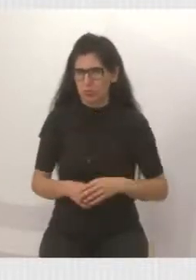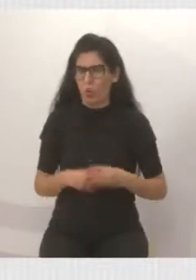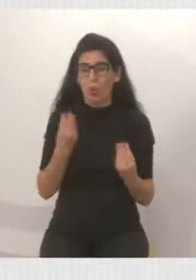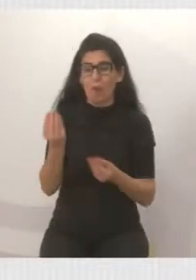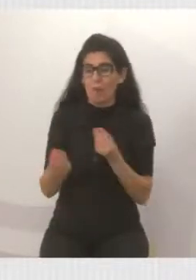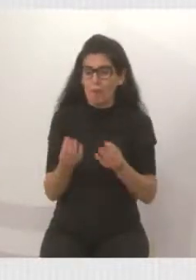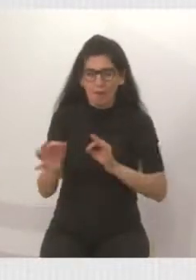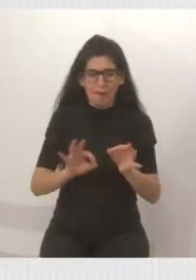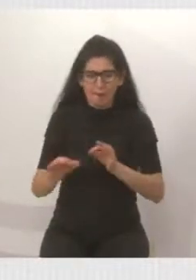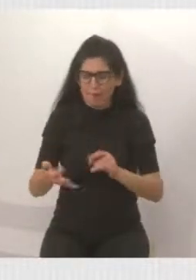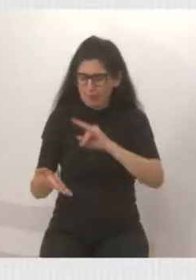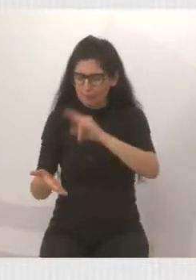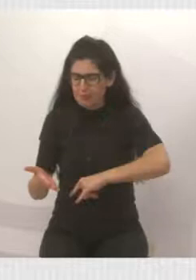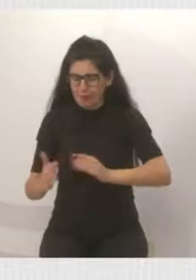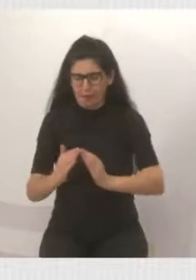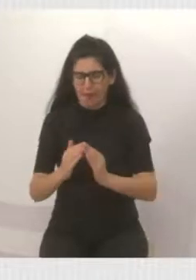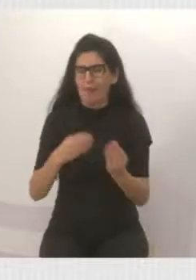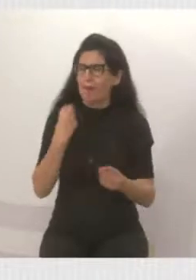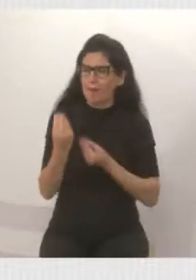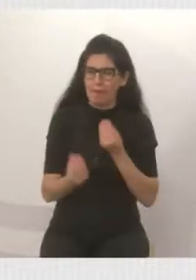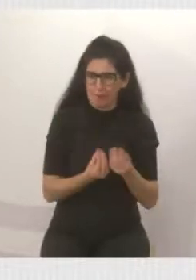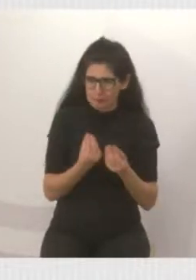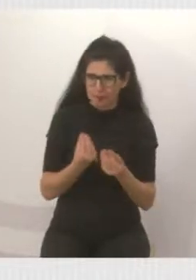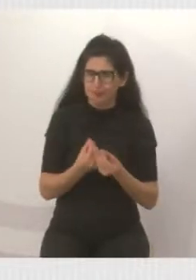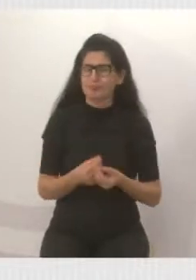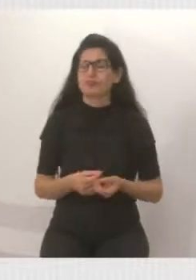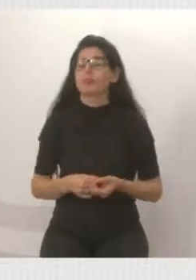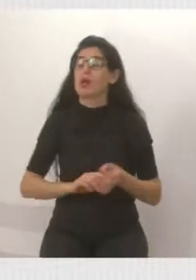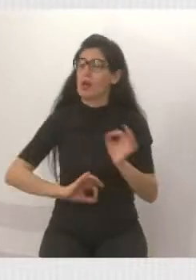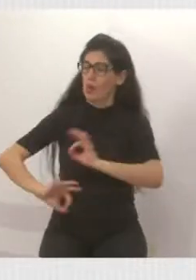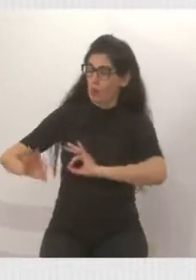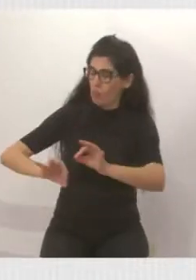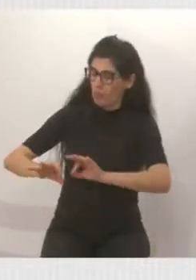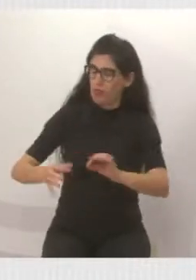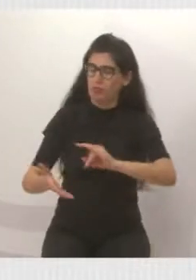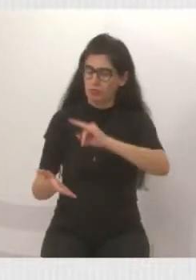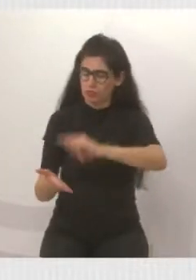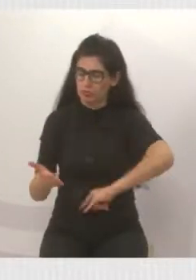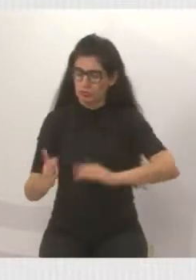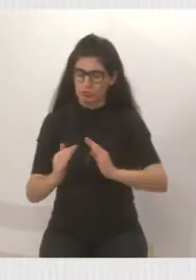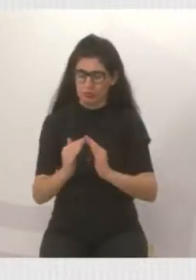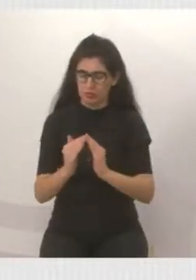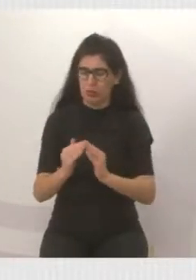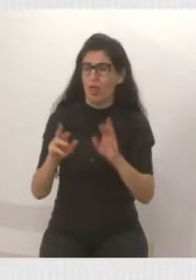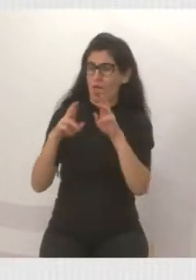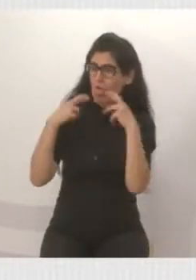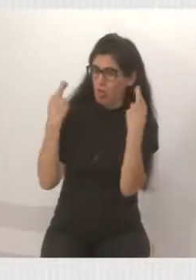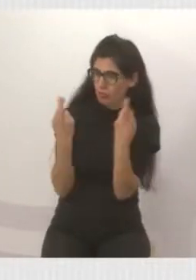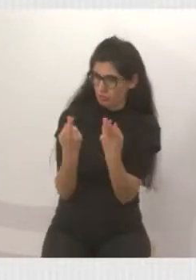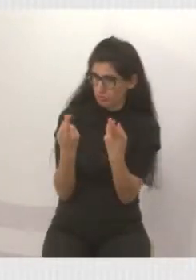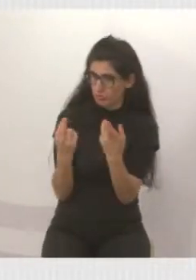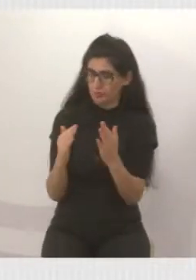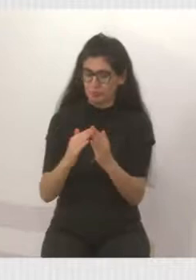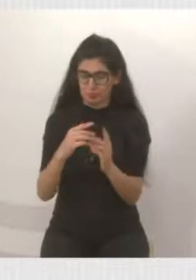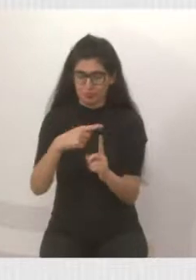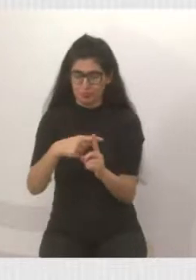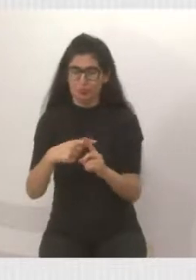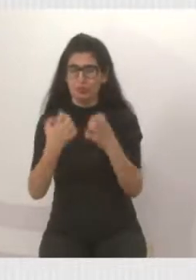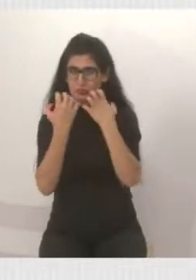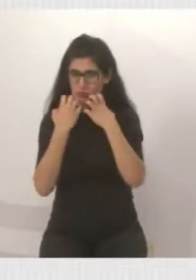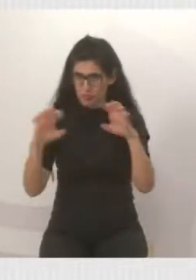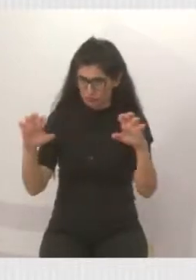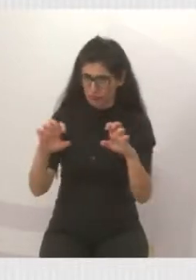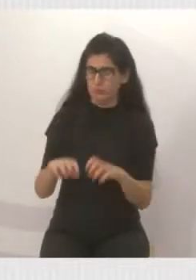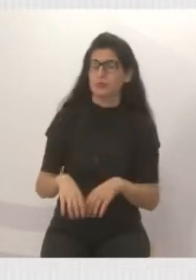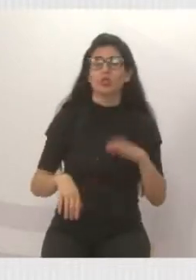documento. E aí, quando for para ser regularizado aqui, fizemos a Rinois aqui na igreja evangélica, que